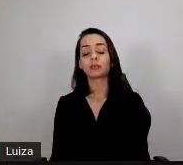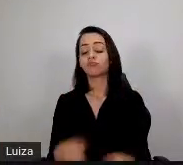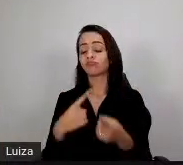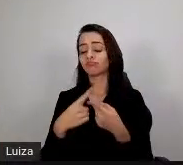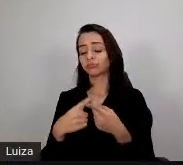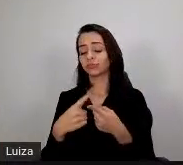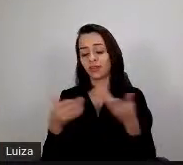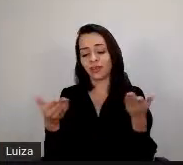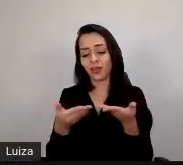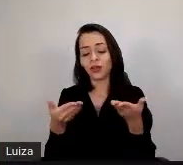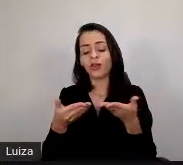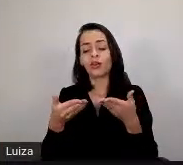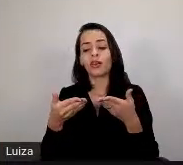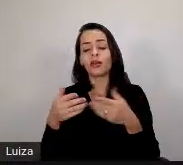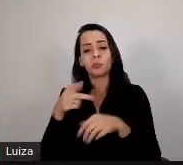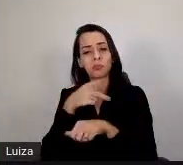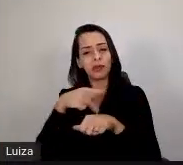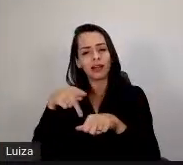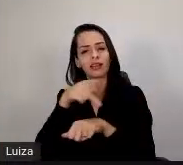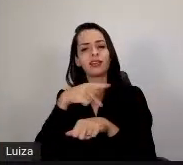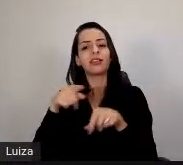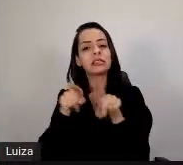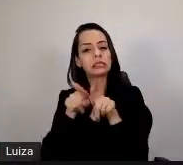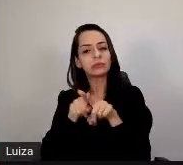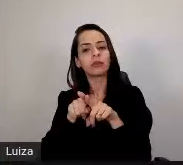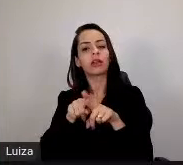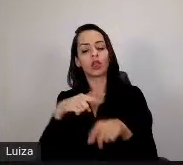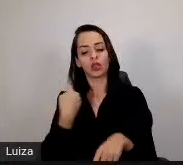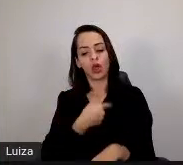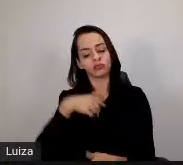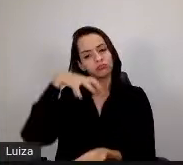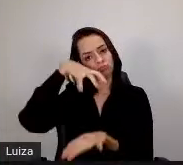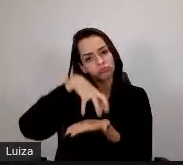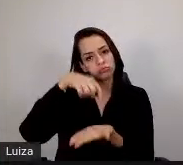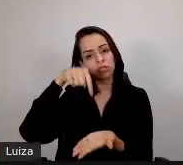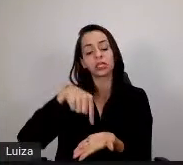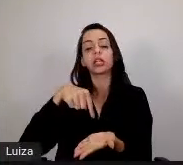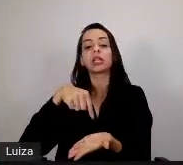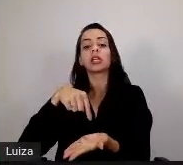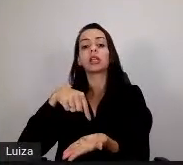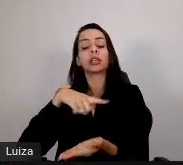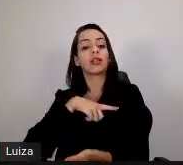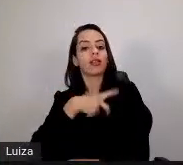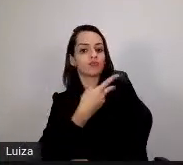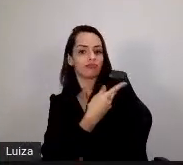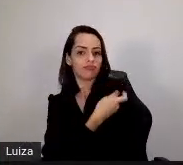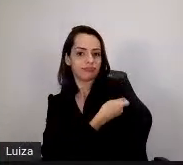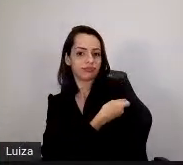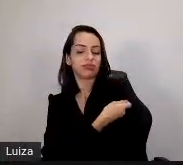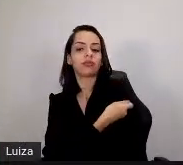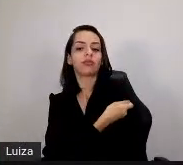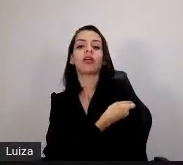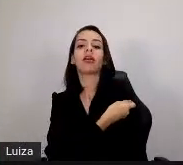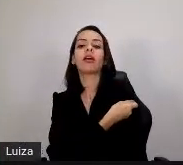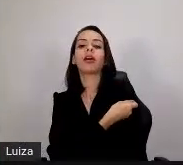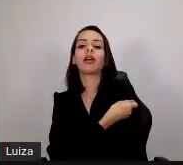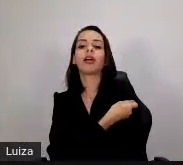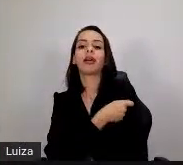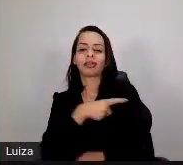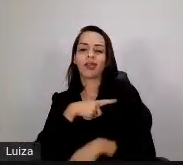nossa região de abrangência também está avançando na vacinação contra a Covid-19, e no futuro